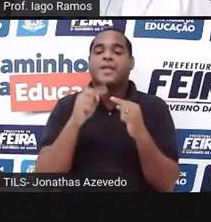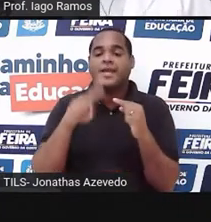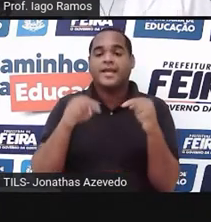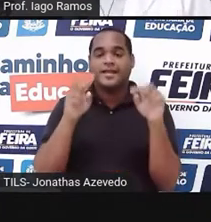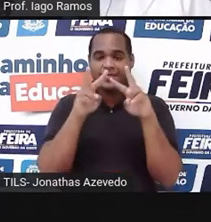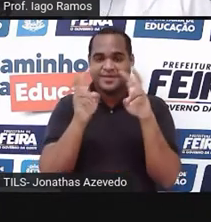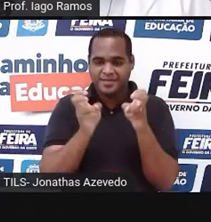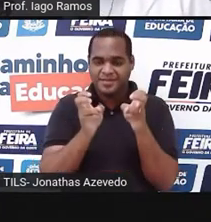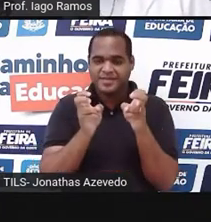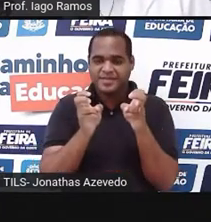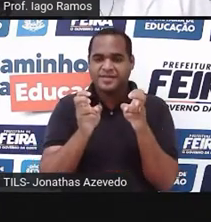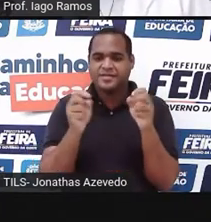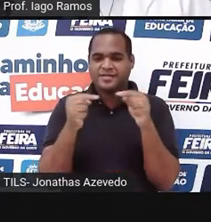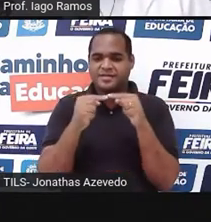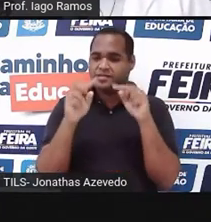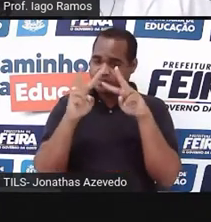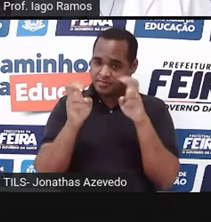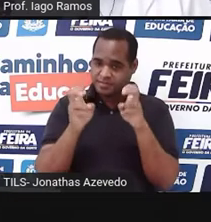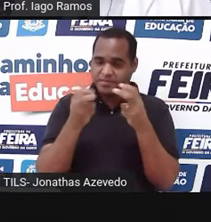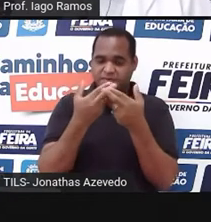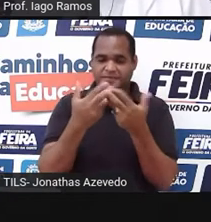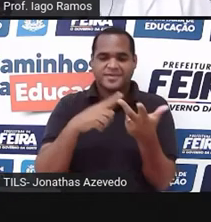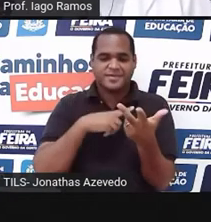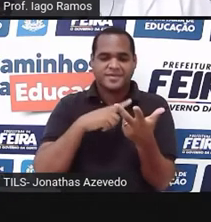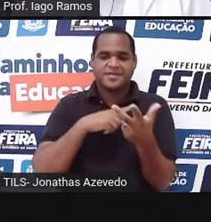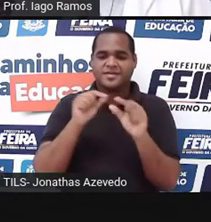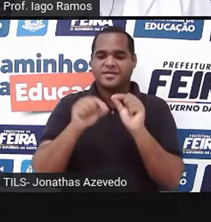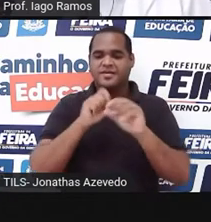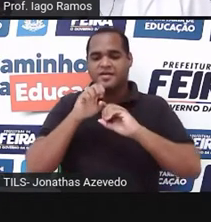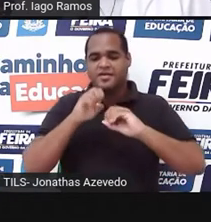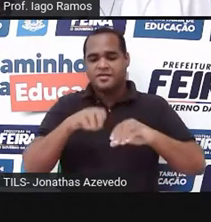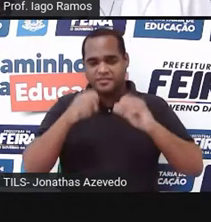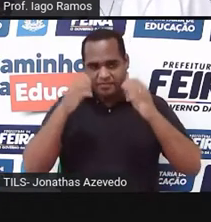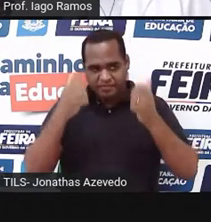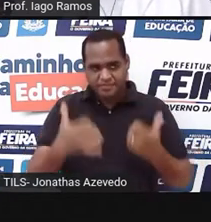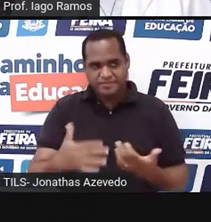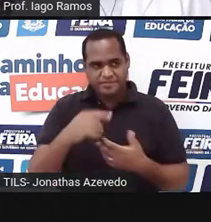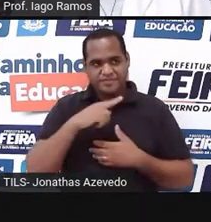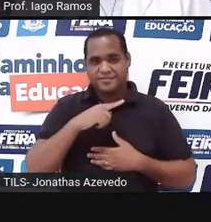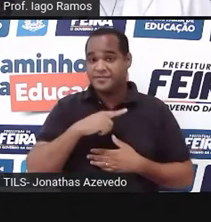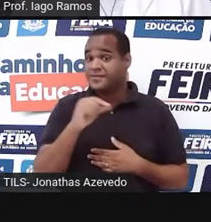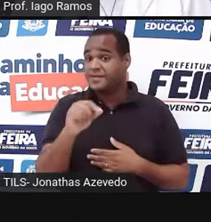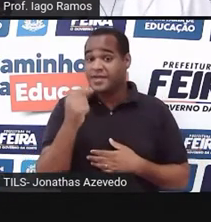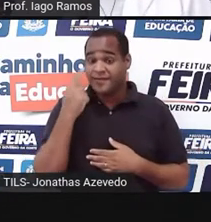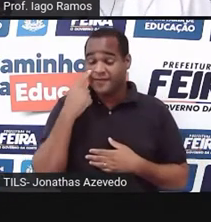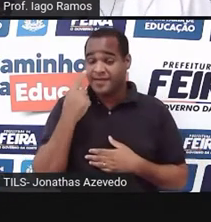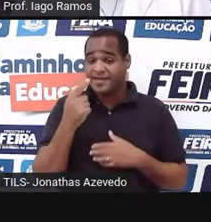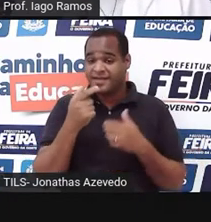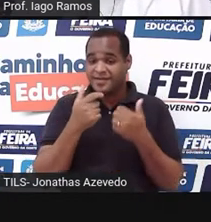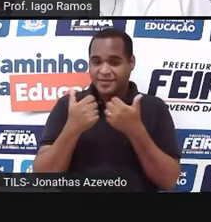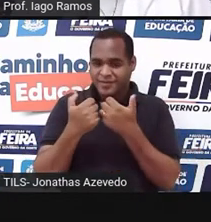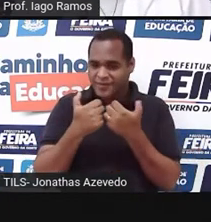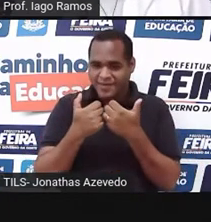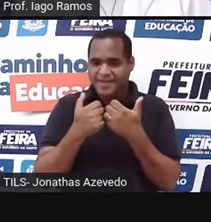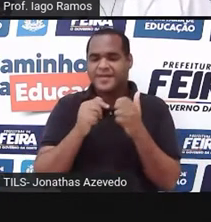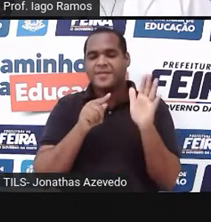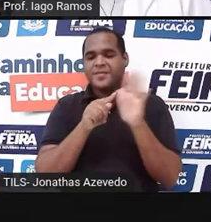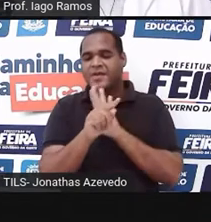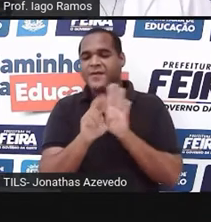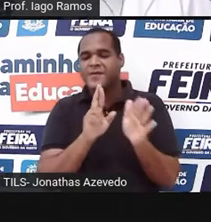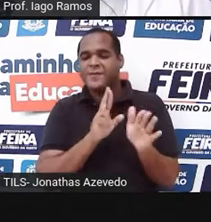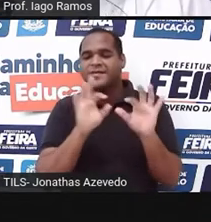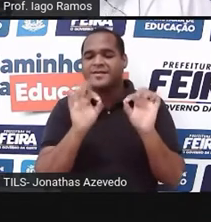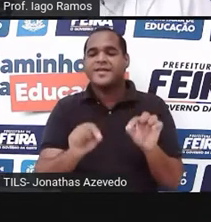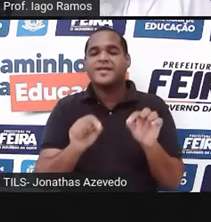tema, né, o tema que temos para essa aula, ok? Então, a gente vai fazer aqui um joguinho de perguntas e respostas, um